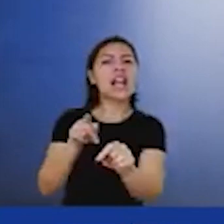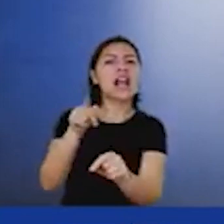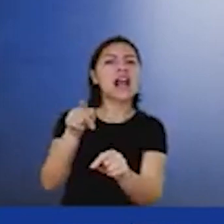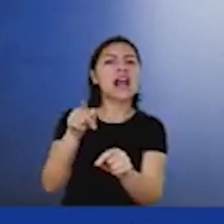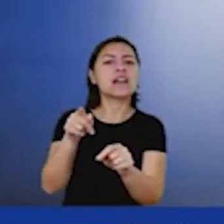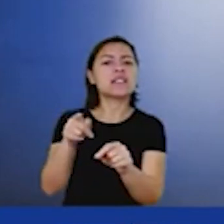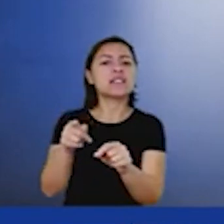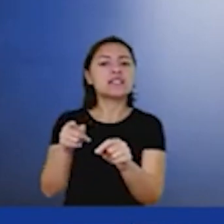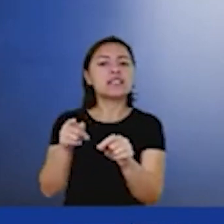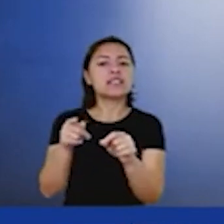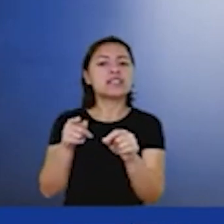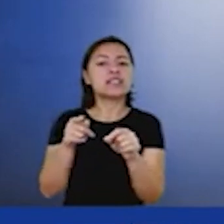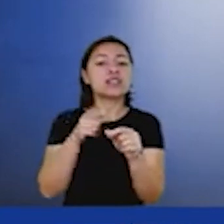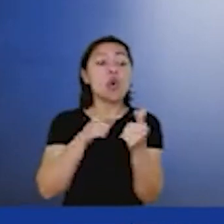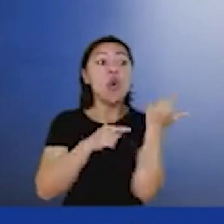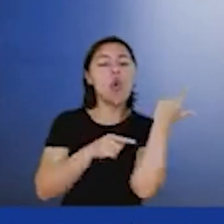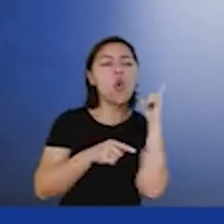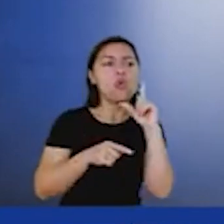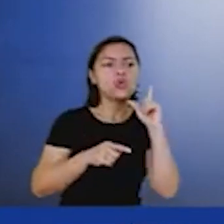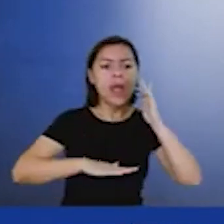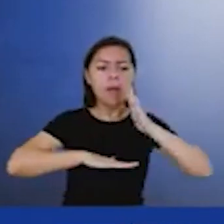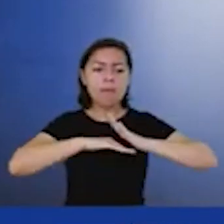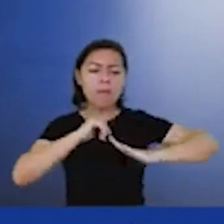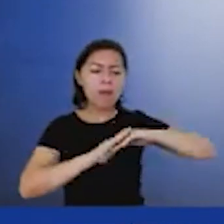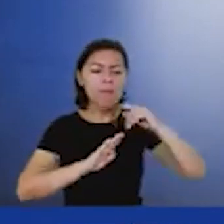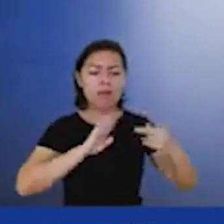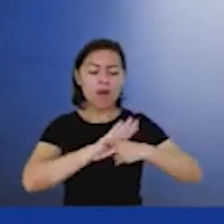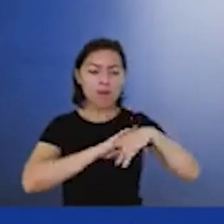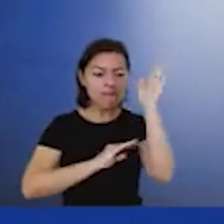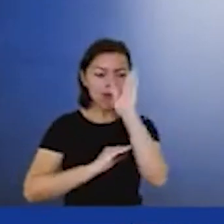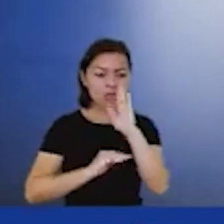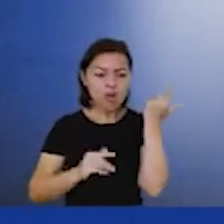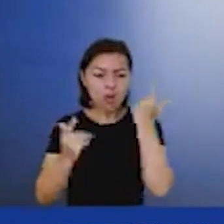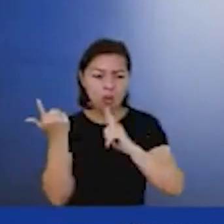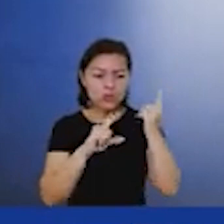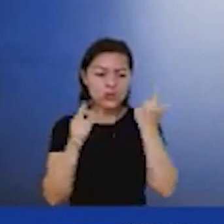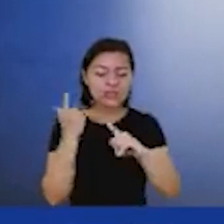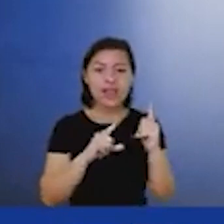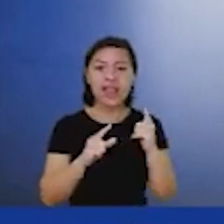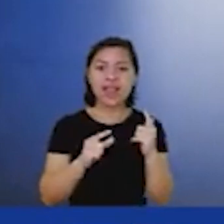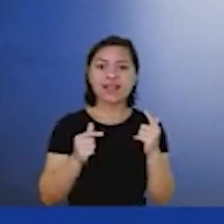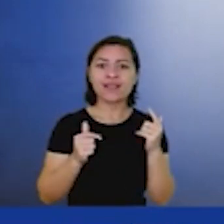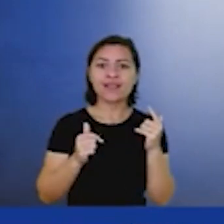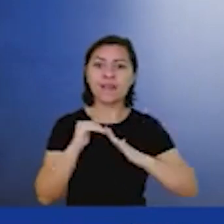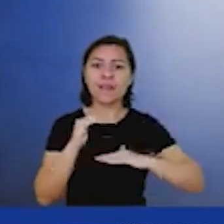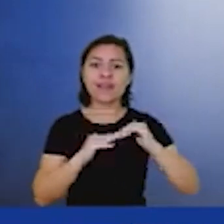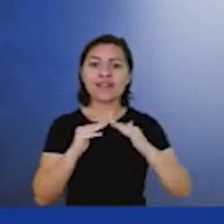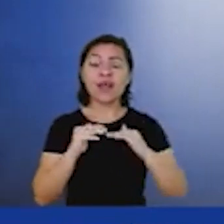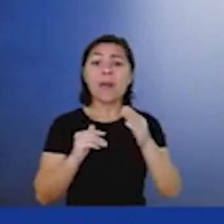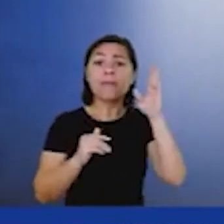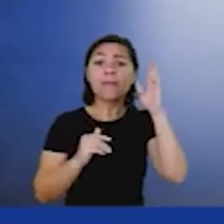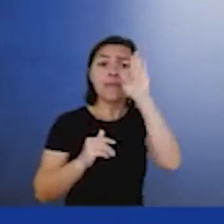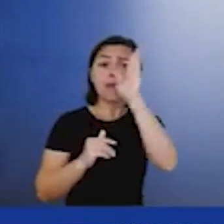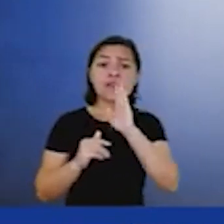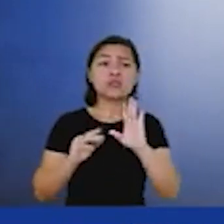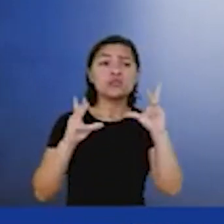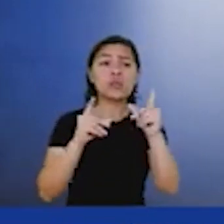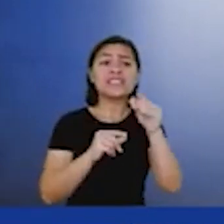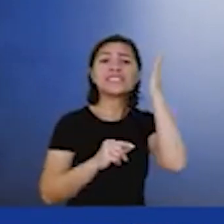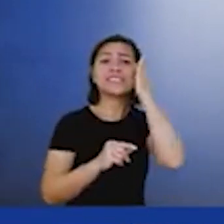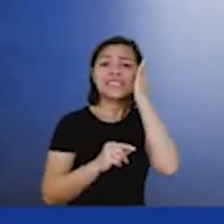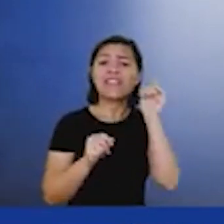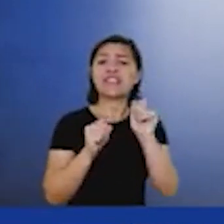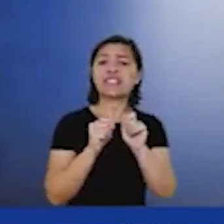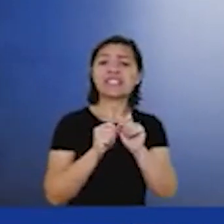consegue fazer com a expertise brasileira o que a gente consegue fazer com aquilo que o Brasil sabe fazer o que o Brasil